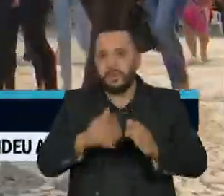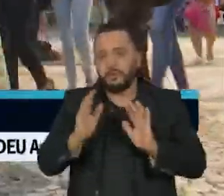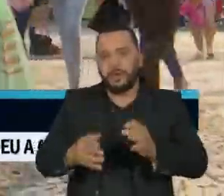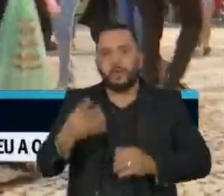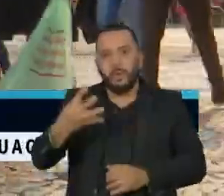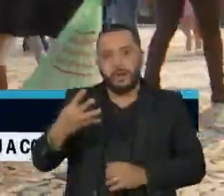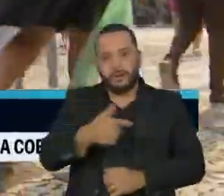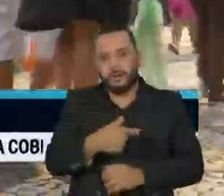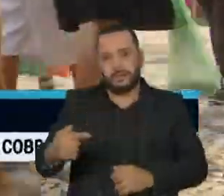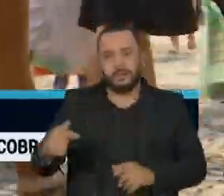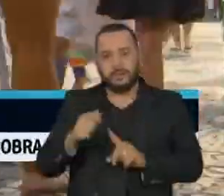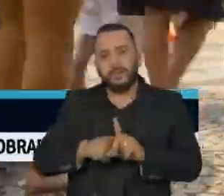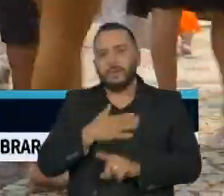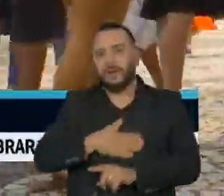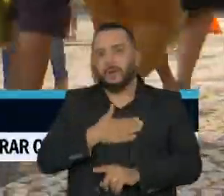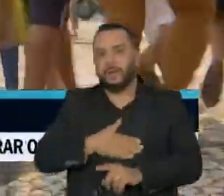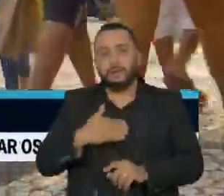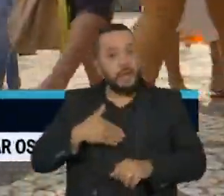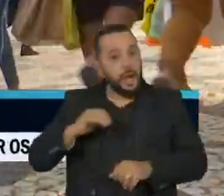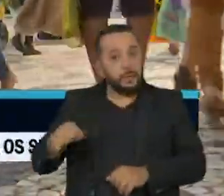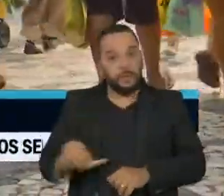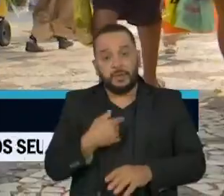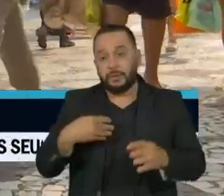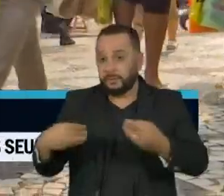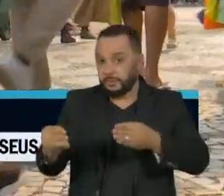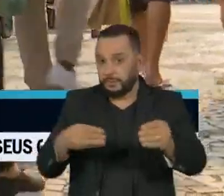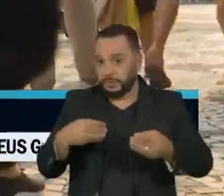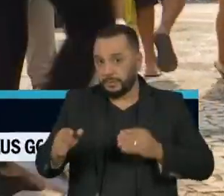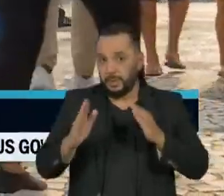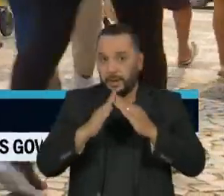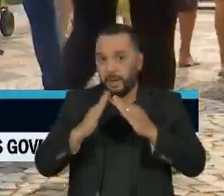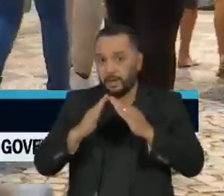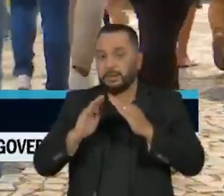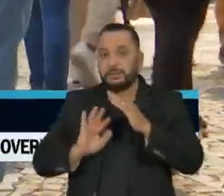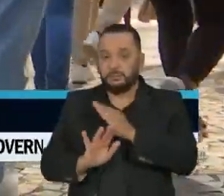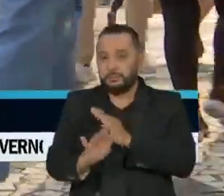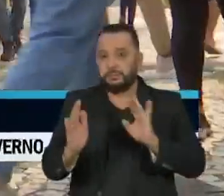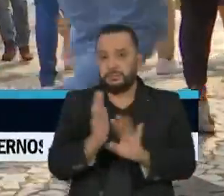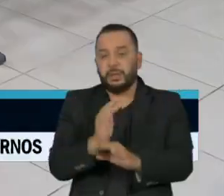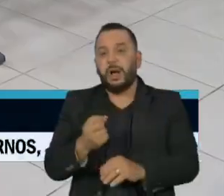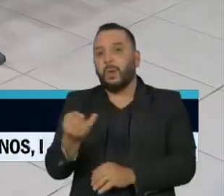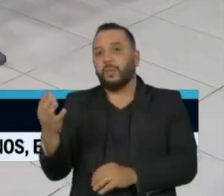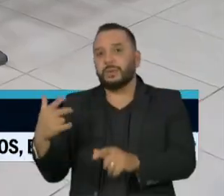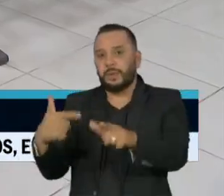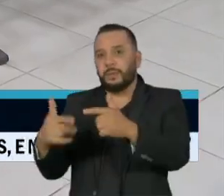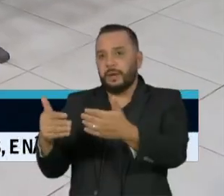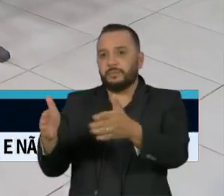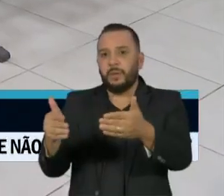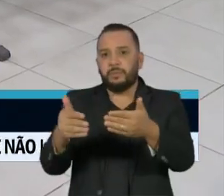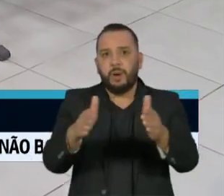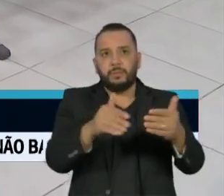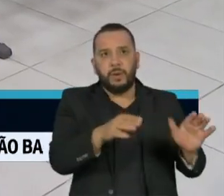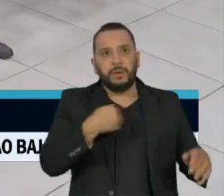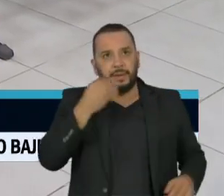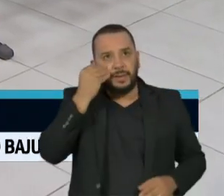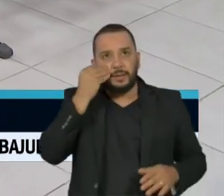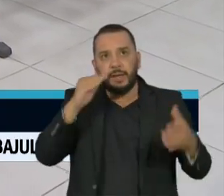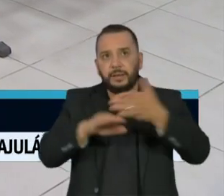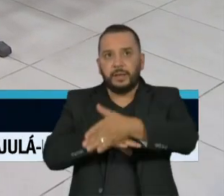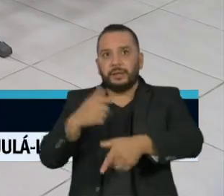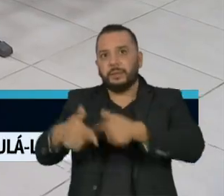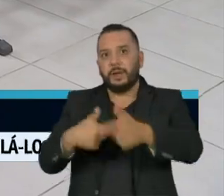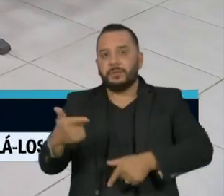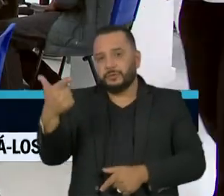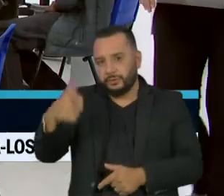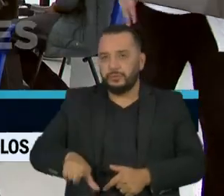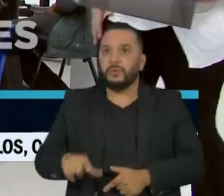agosto. Eles aproveitaram a flexibilização do isolamento social e a retomada de algumas atividades para tentar uma recolocação. E se